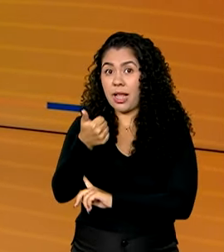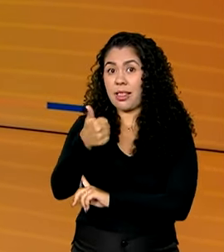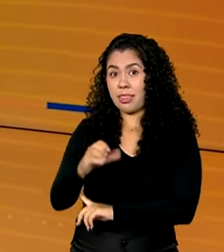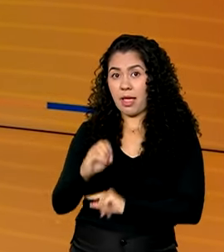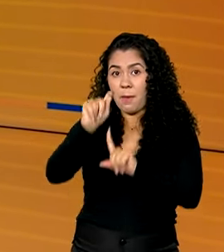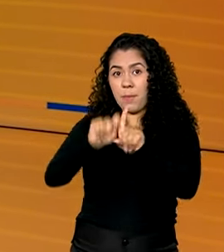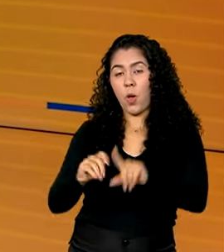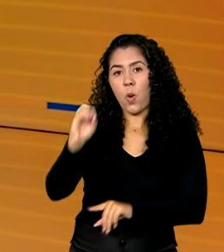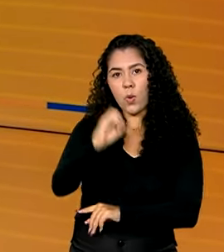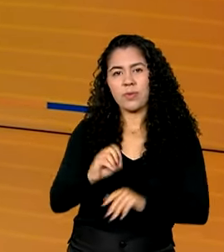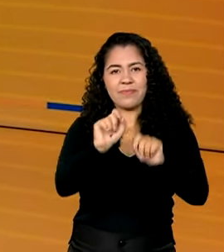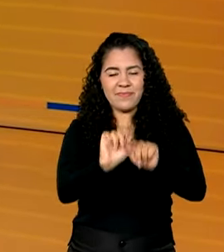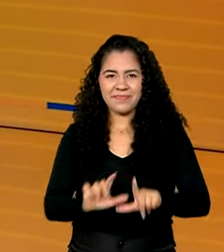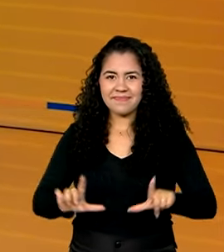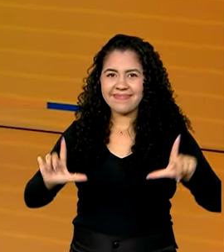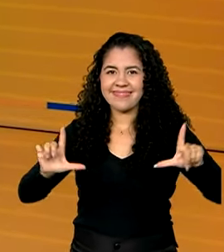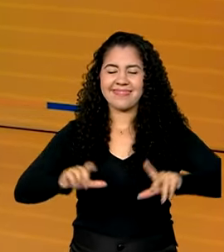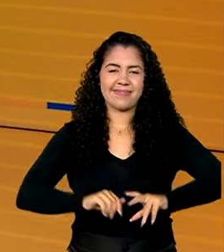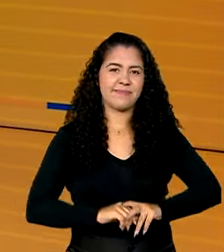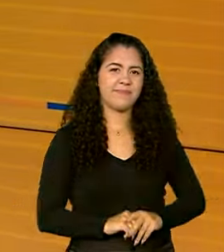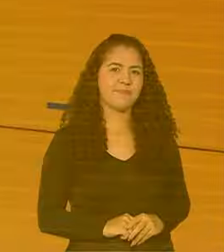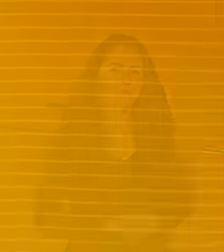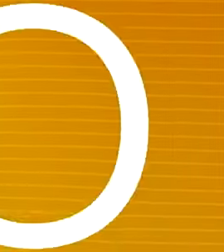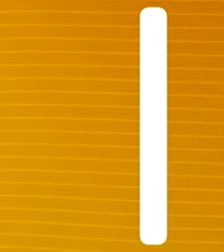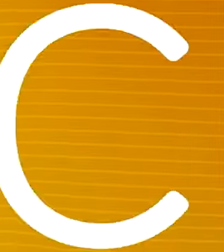outubro, o Brasil em Dia começa agora.